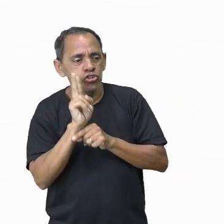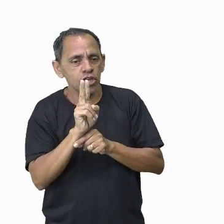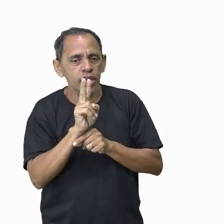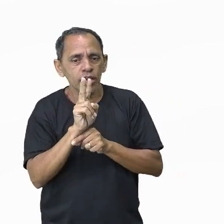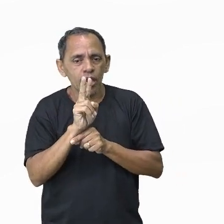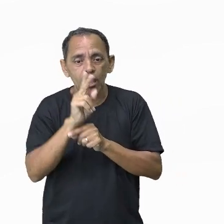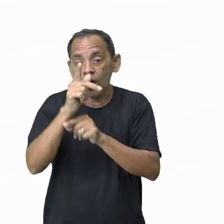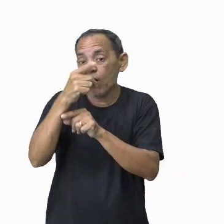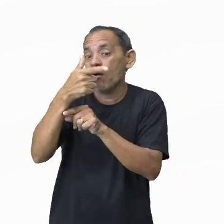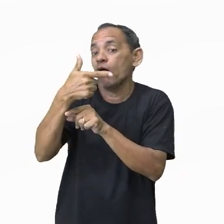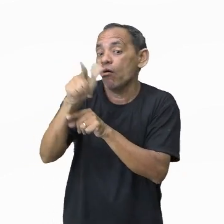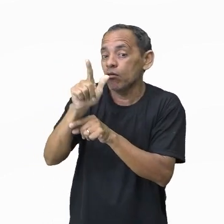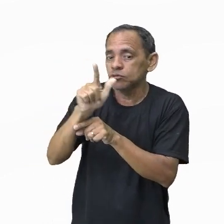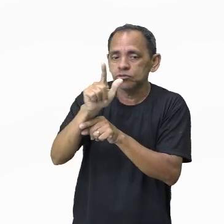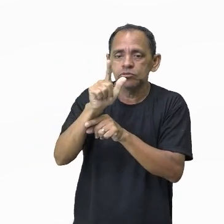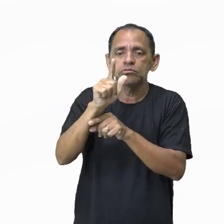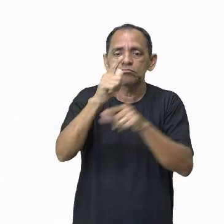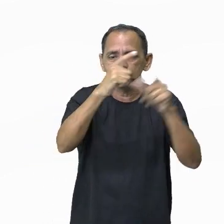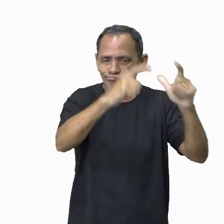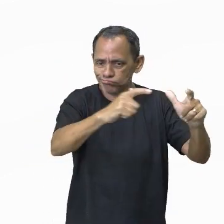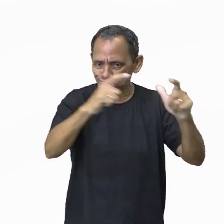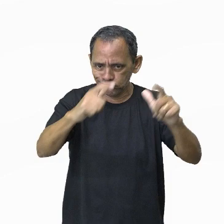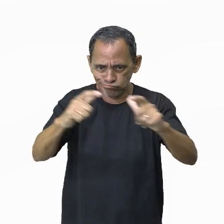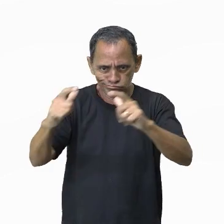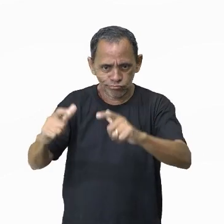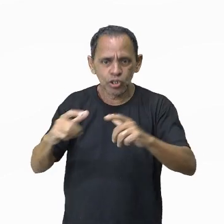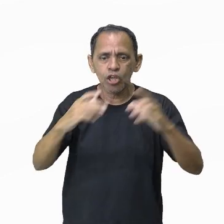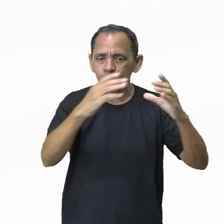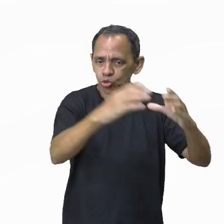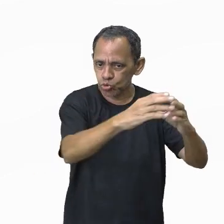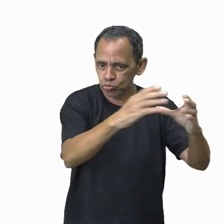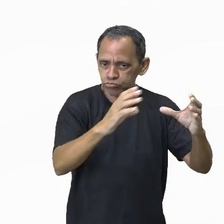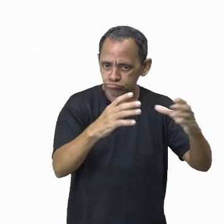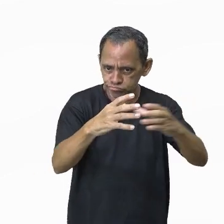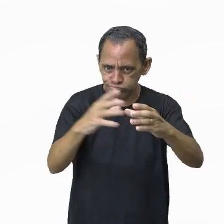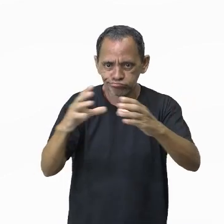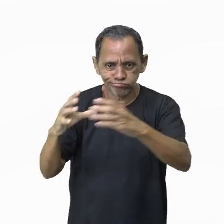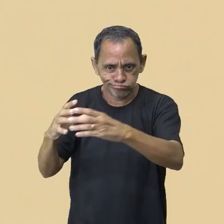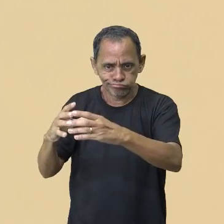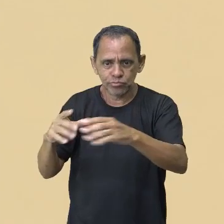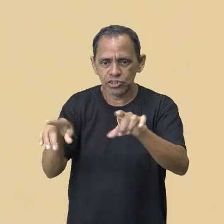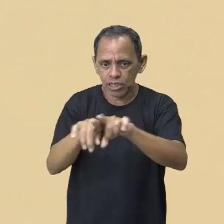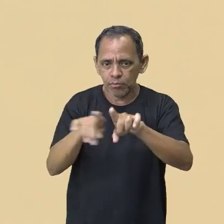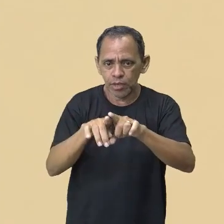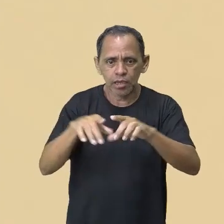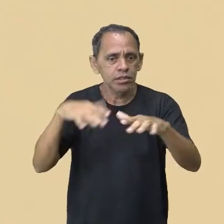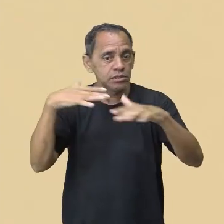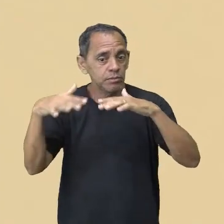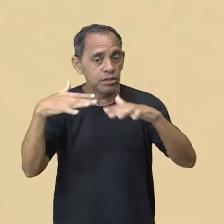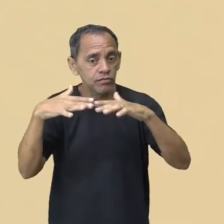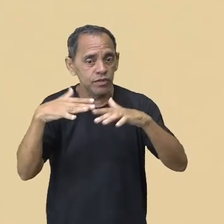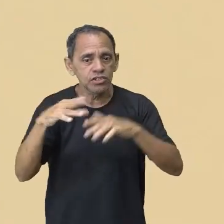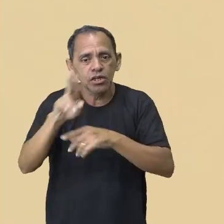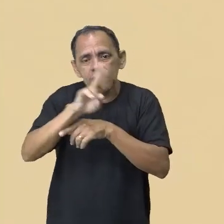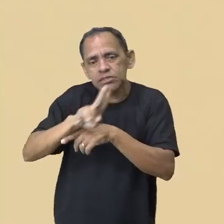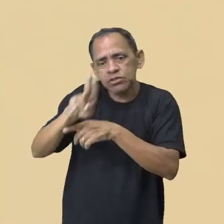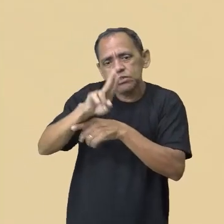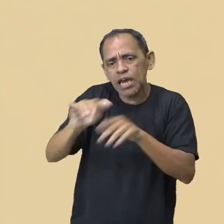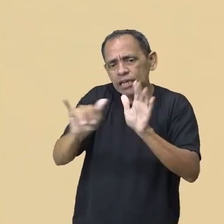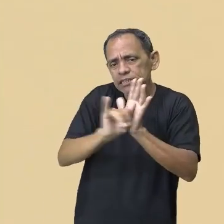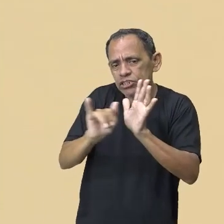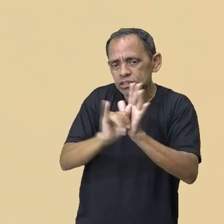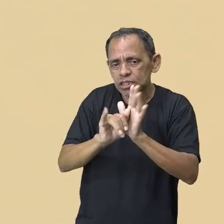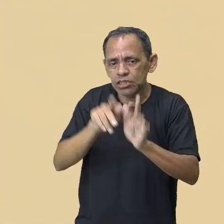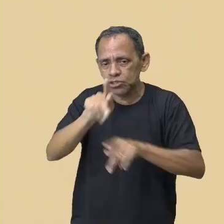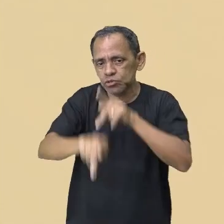outros grupos. Tá bom? Então, isso aí faz parte, a cultura, essa manifestação, faz parte da identidade de um